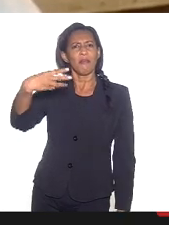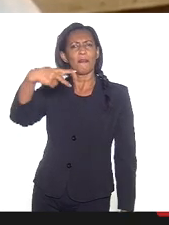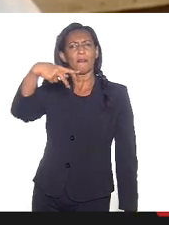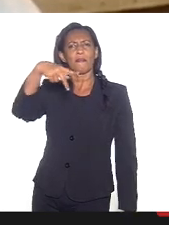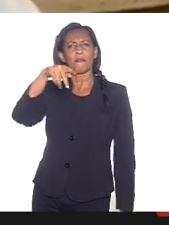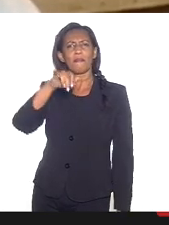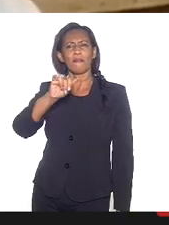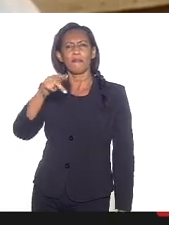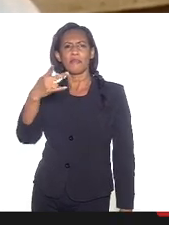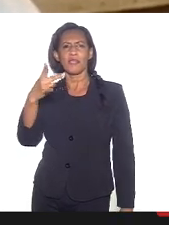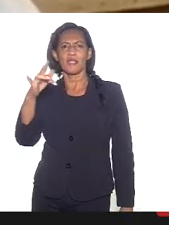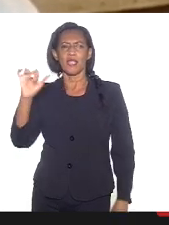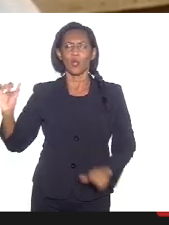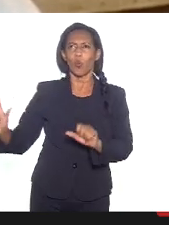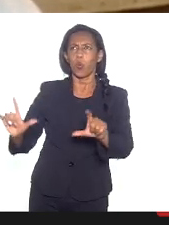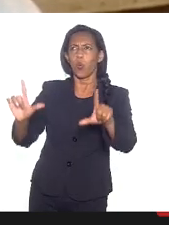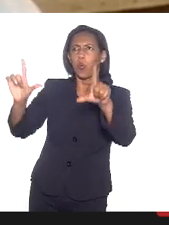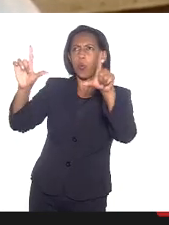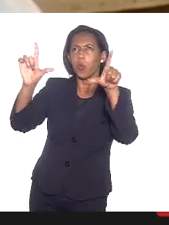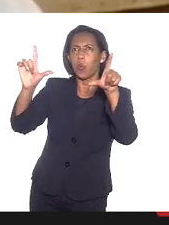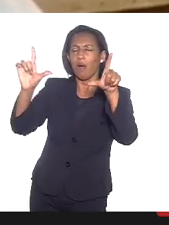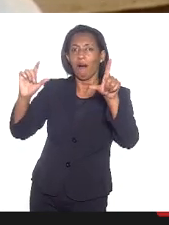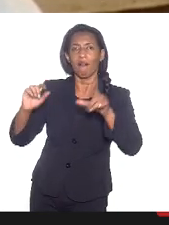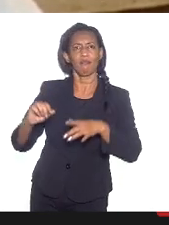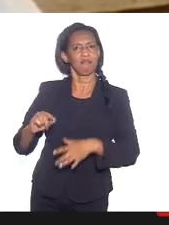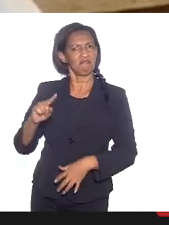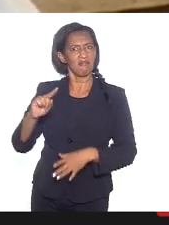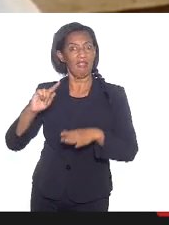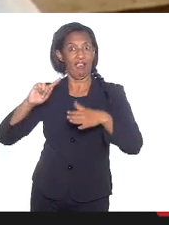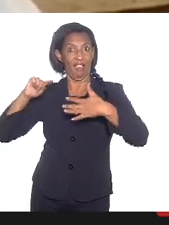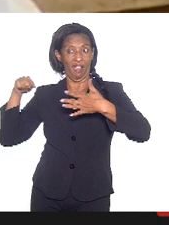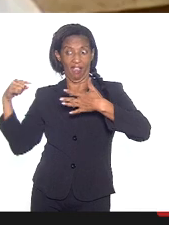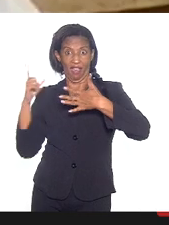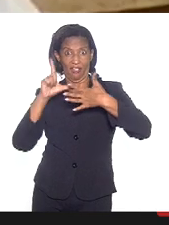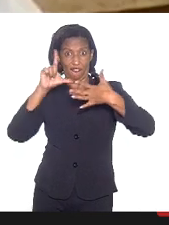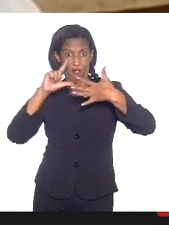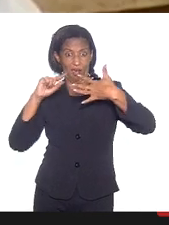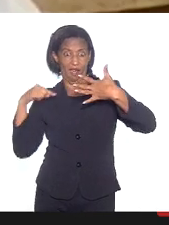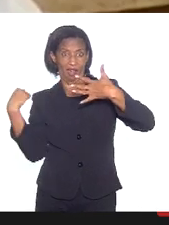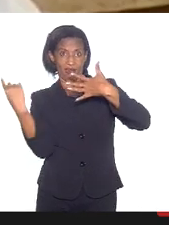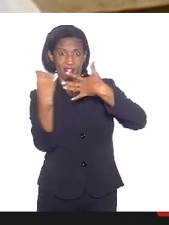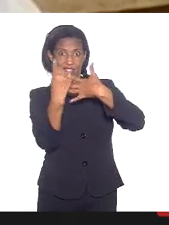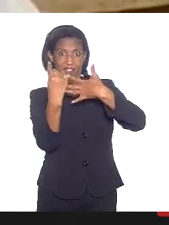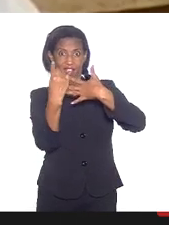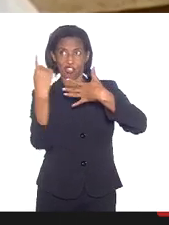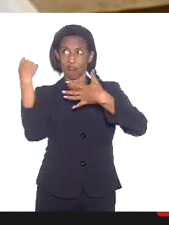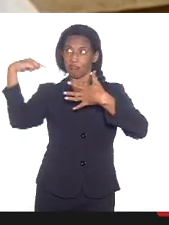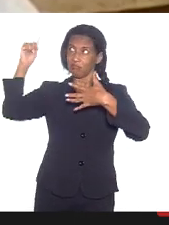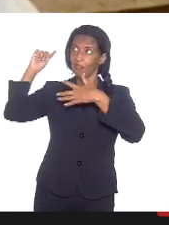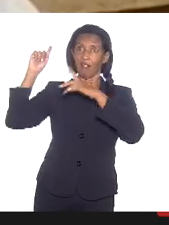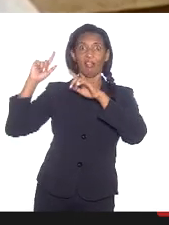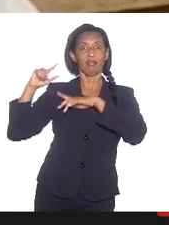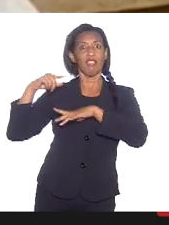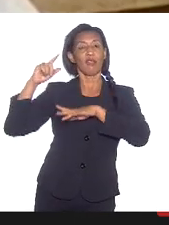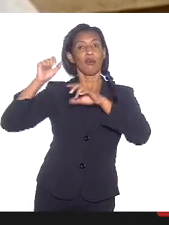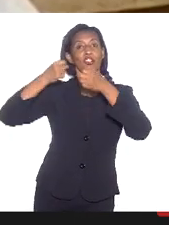salvo o melhor juízo. Repare que atrás dele tem uma janela com